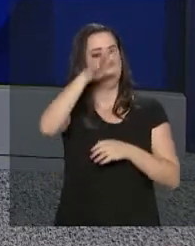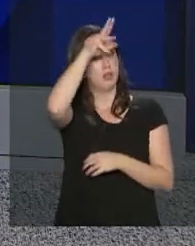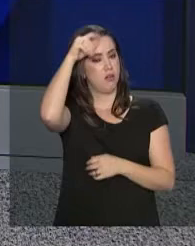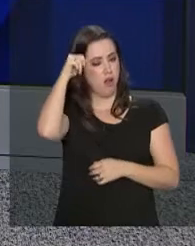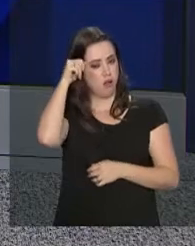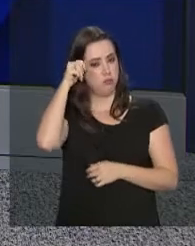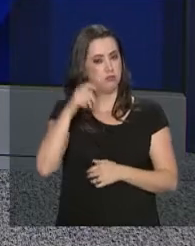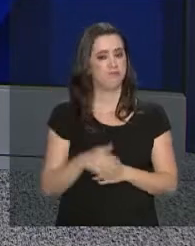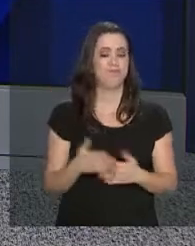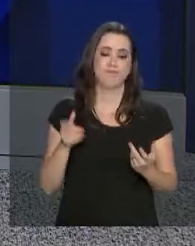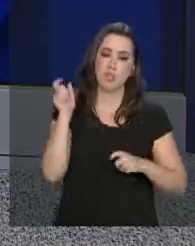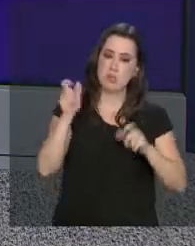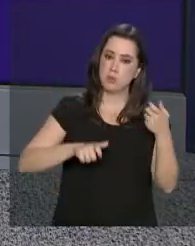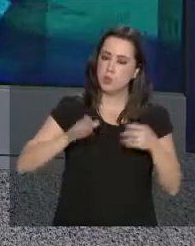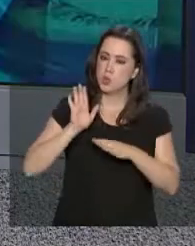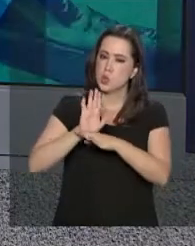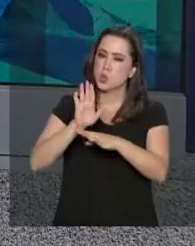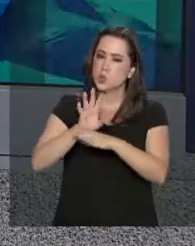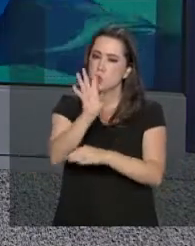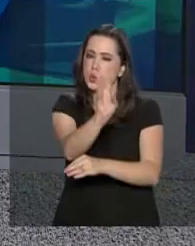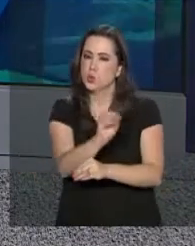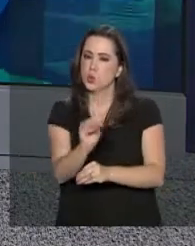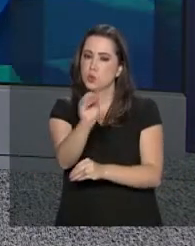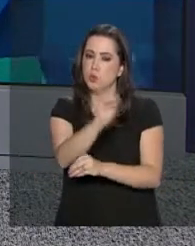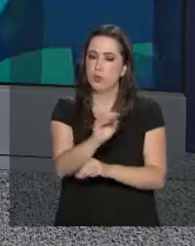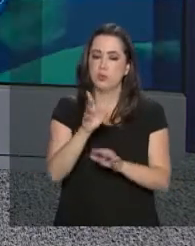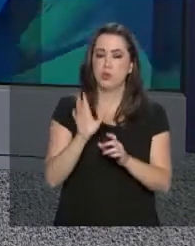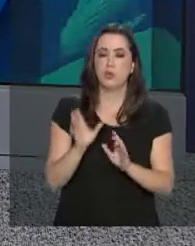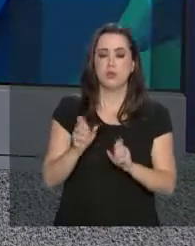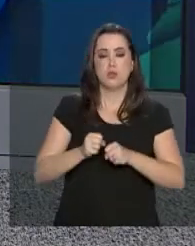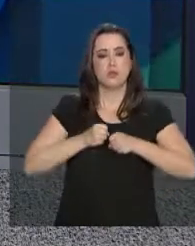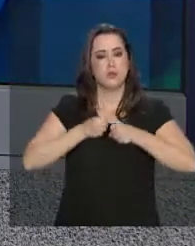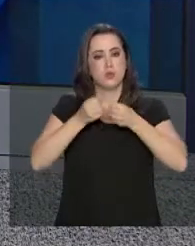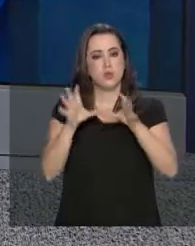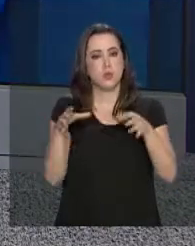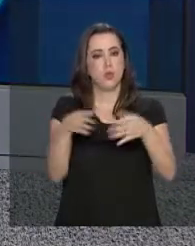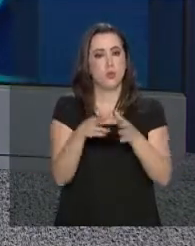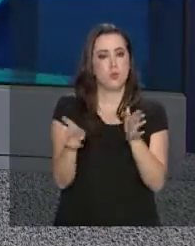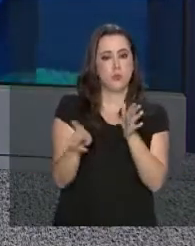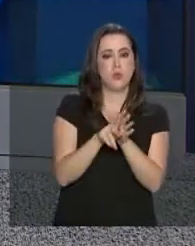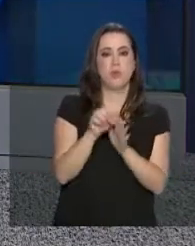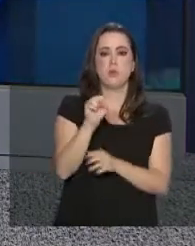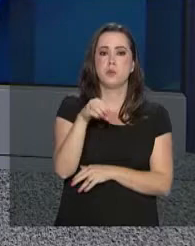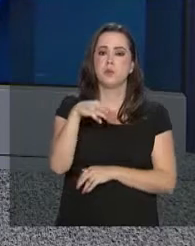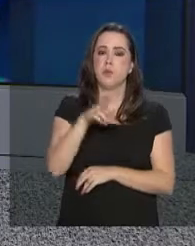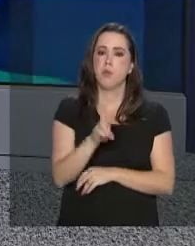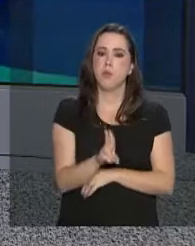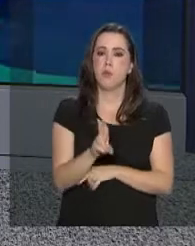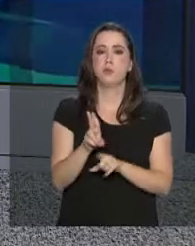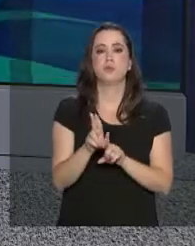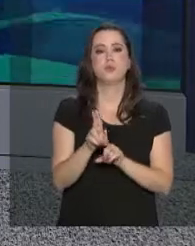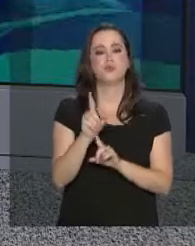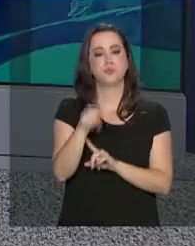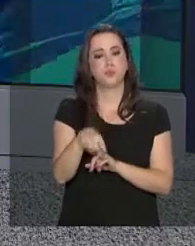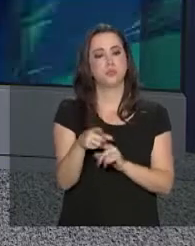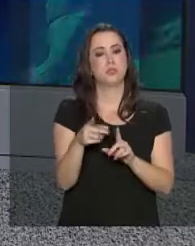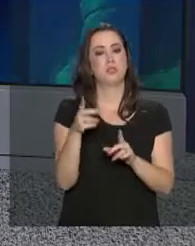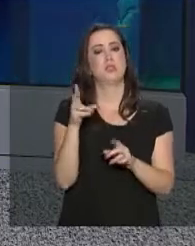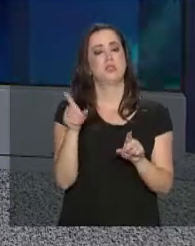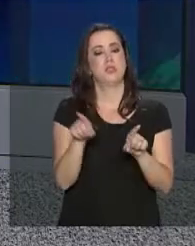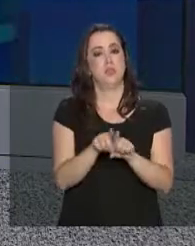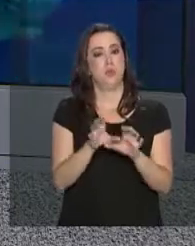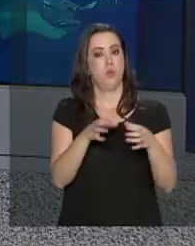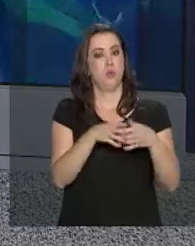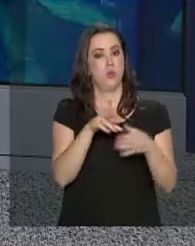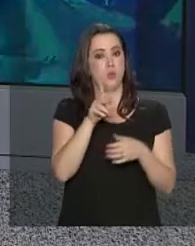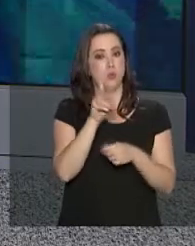Manaus. As pessoas estão recebendo atendimento multidisciplinar de uma força-tarefa do SAMU, Serviço de Atendimento Móvel de Urgência,